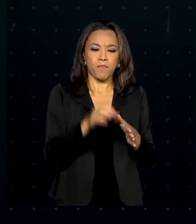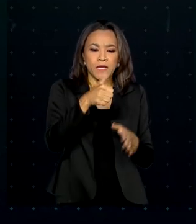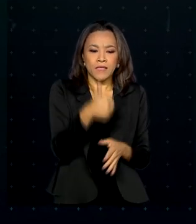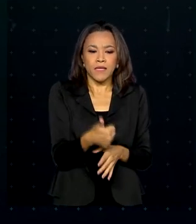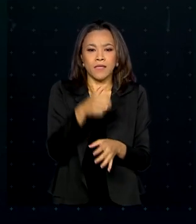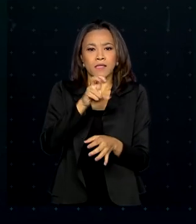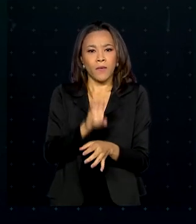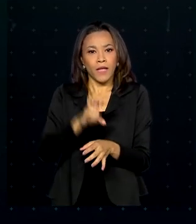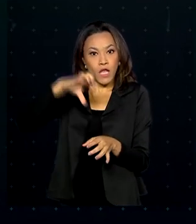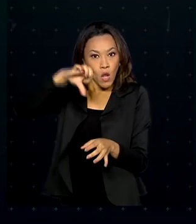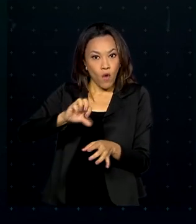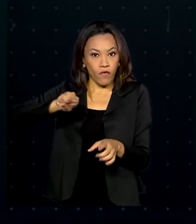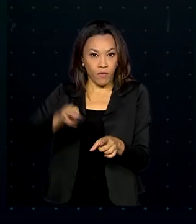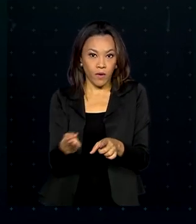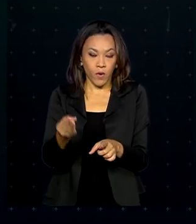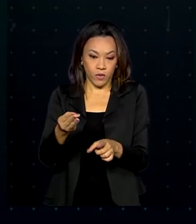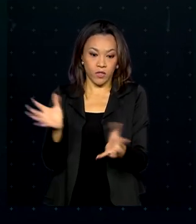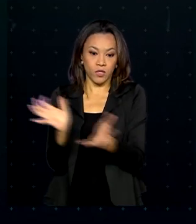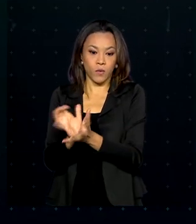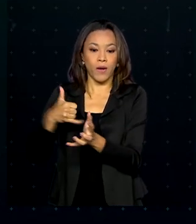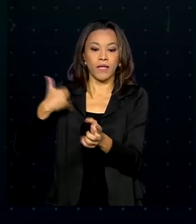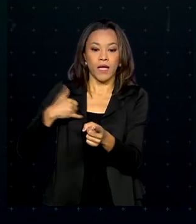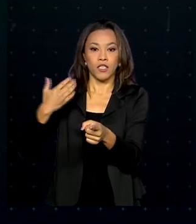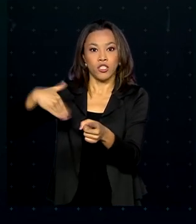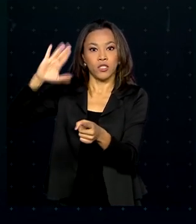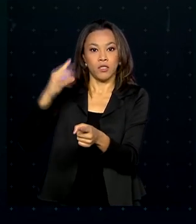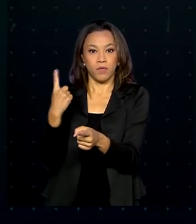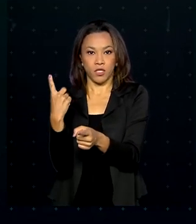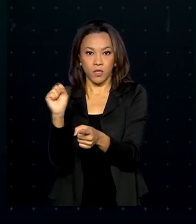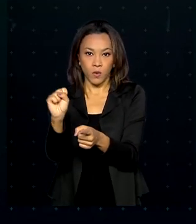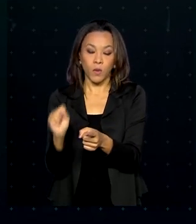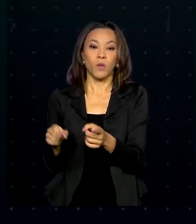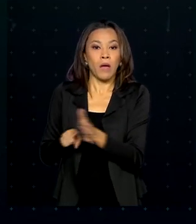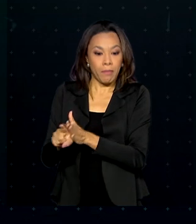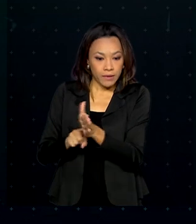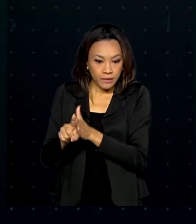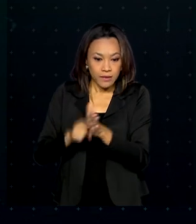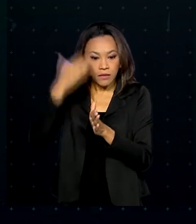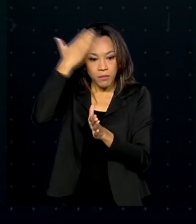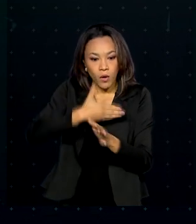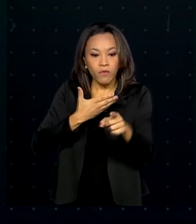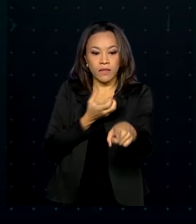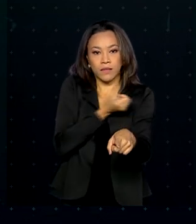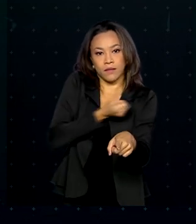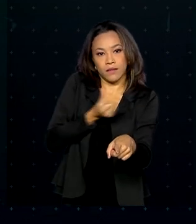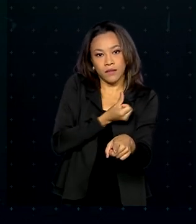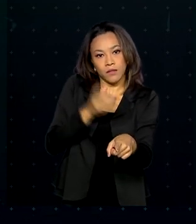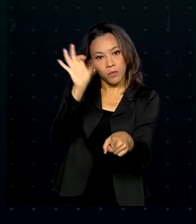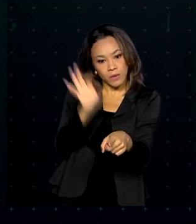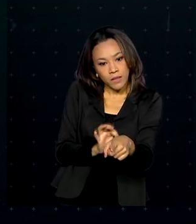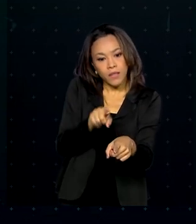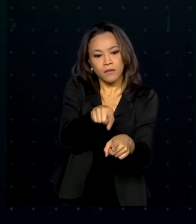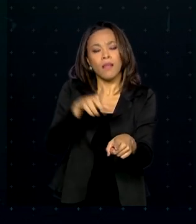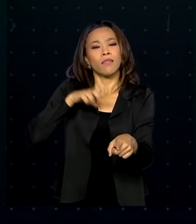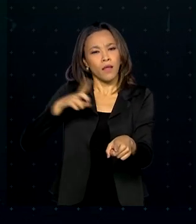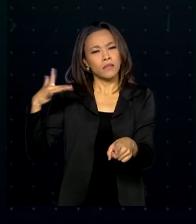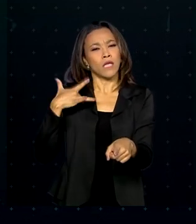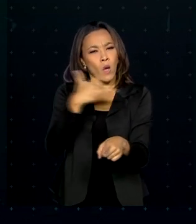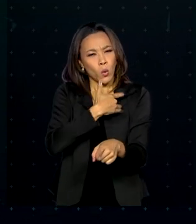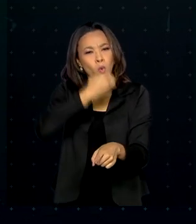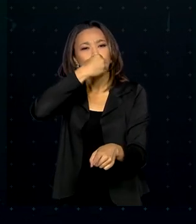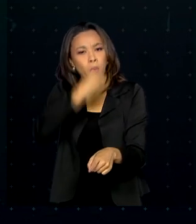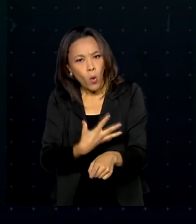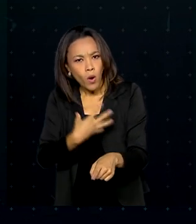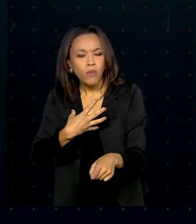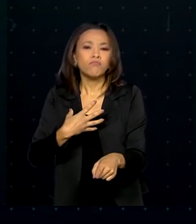milhões de brasileiros com mais de 18 anos, o IBGE mostrou que cerca de 66% consideraram ter saúde boa ou